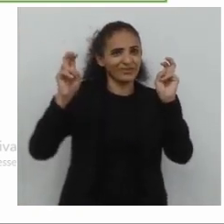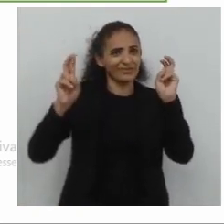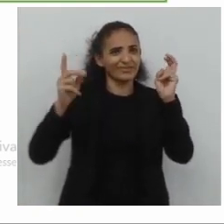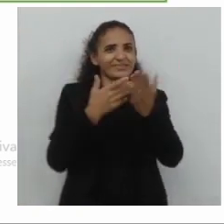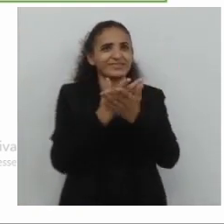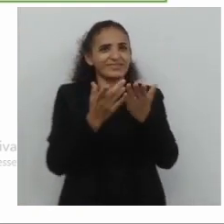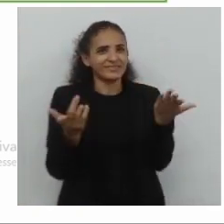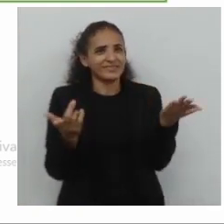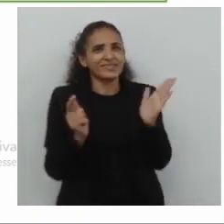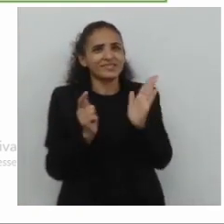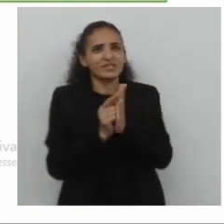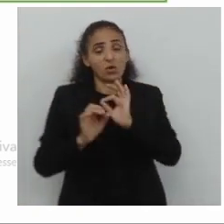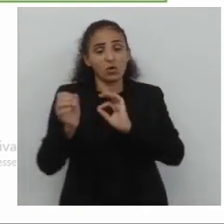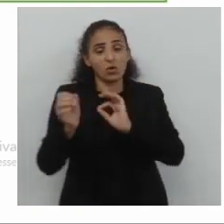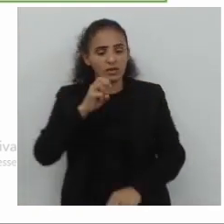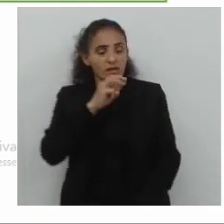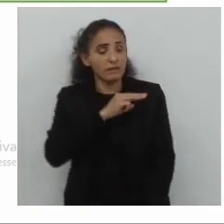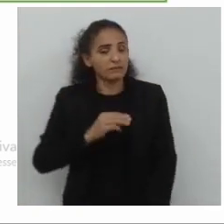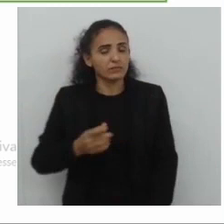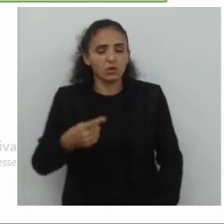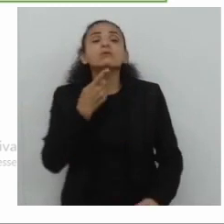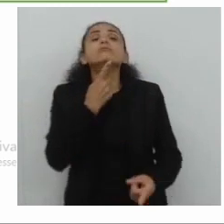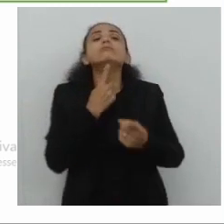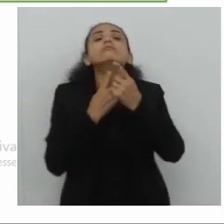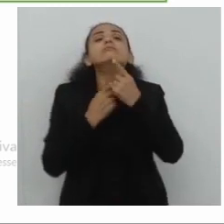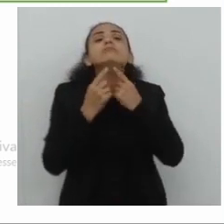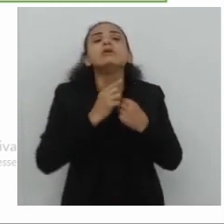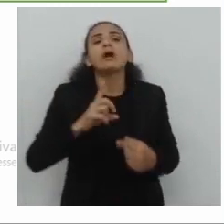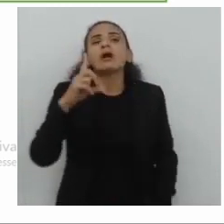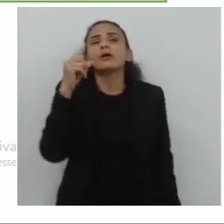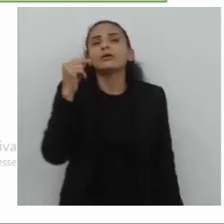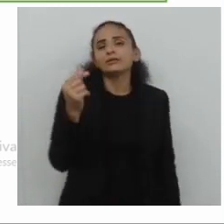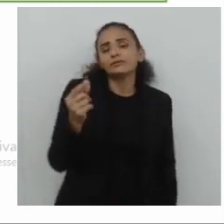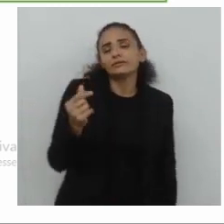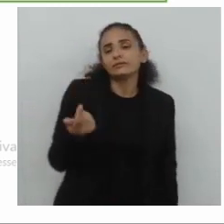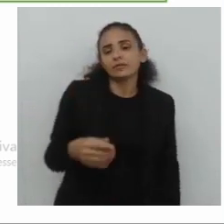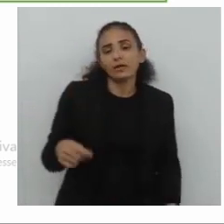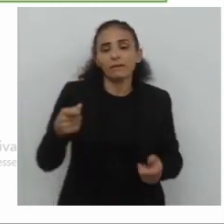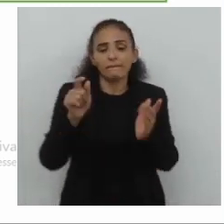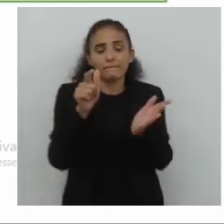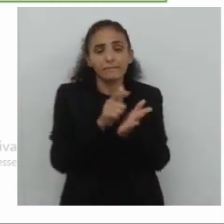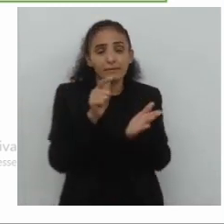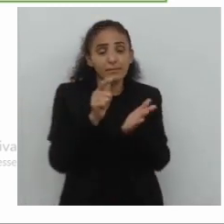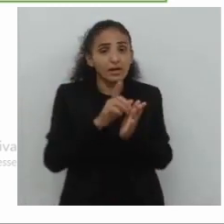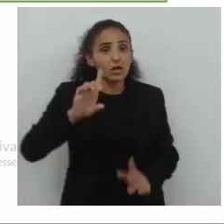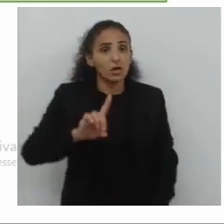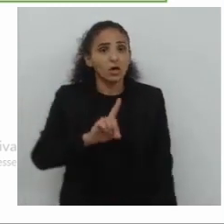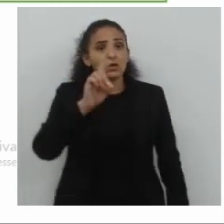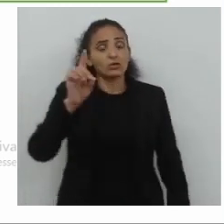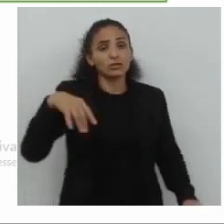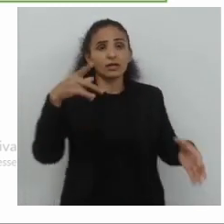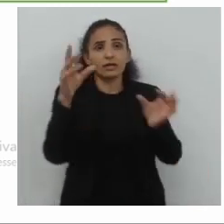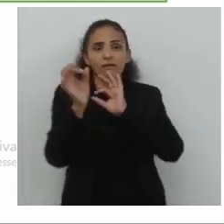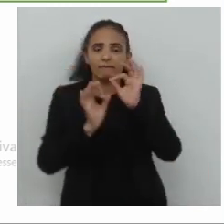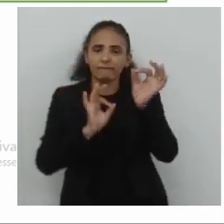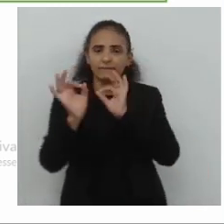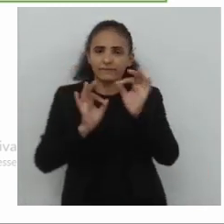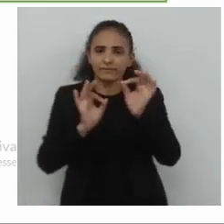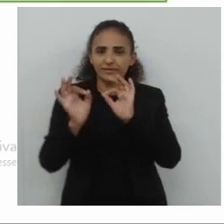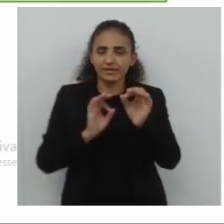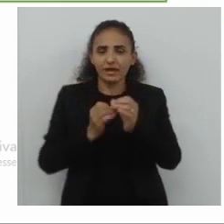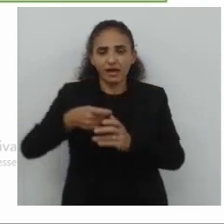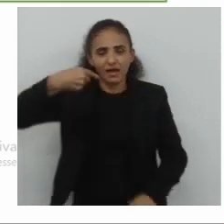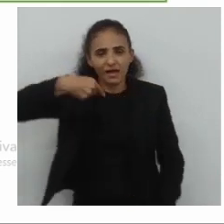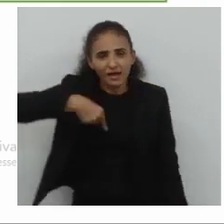show, o cartaz, o desejo, o pai, o dinheiro, o ingresso, o dia, a preparação,